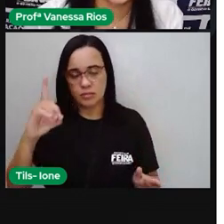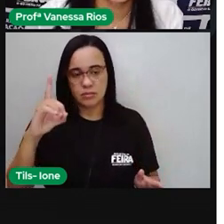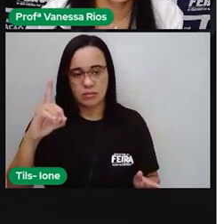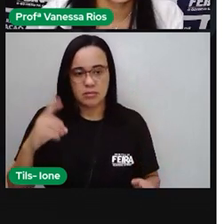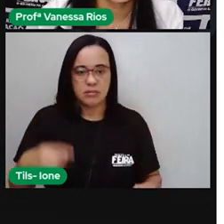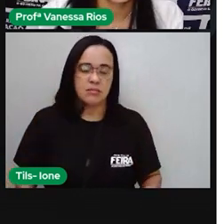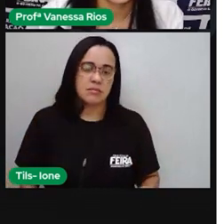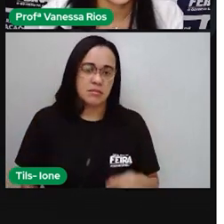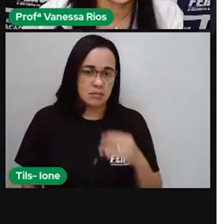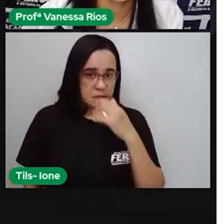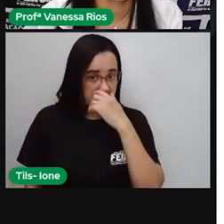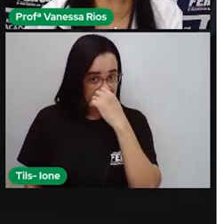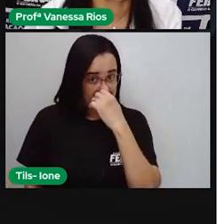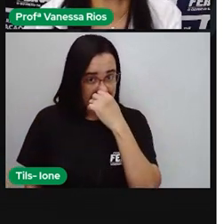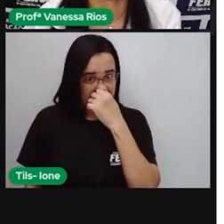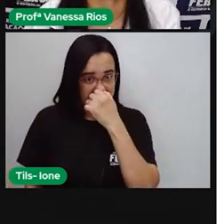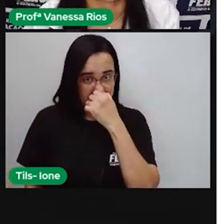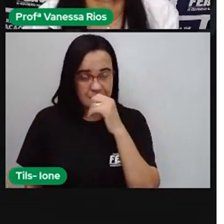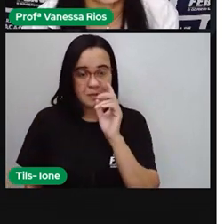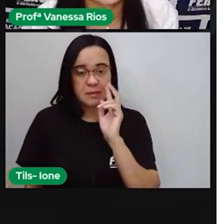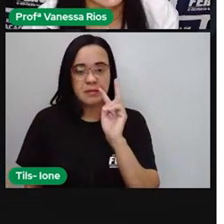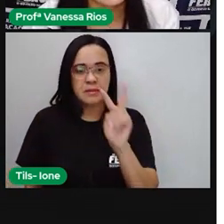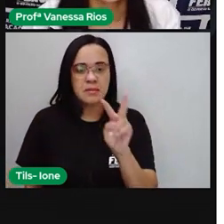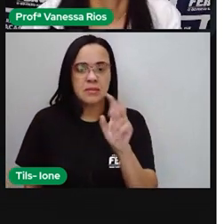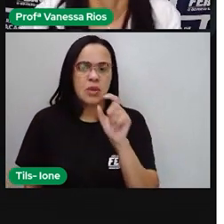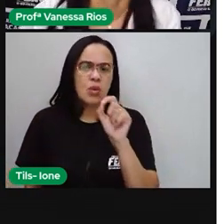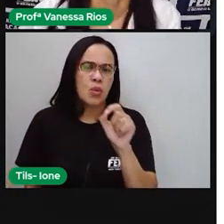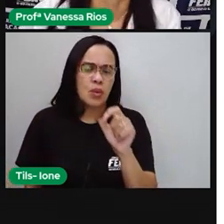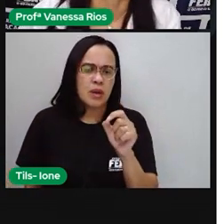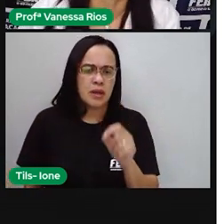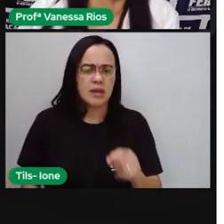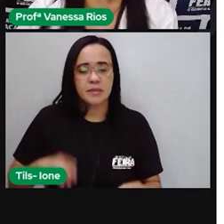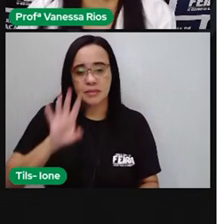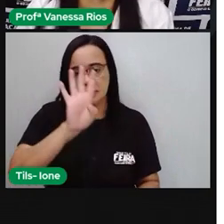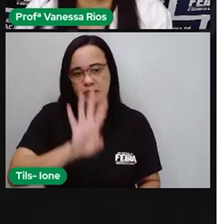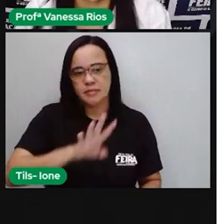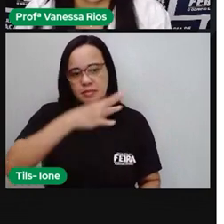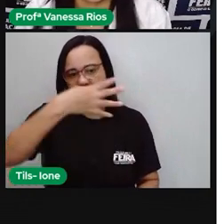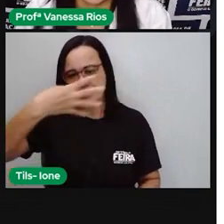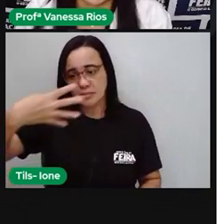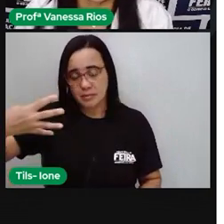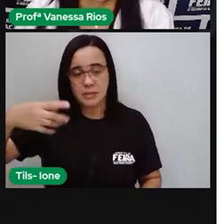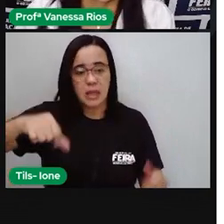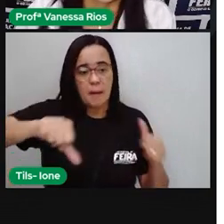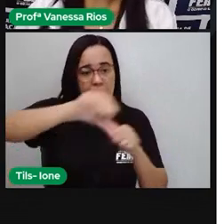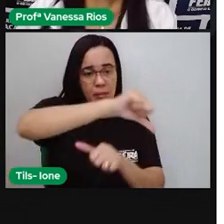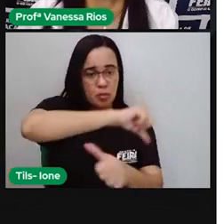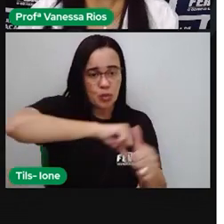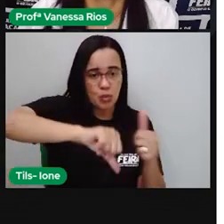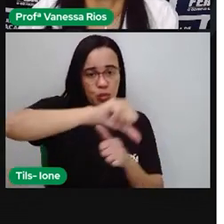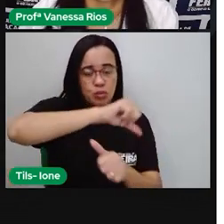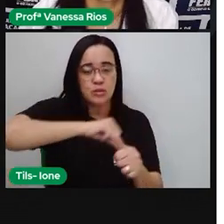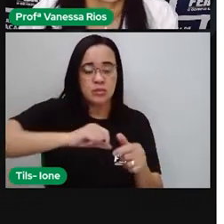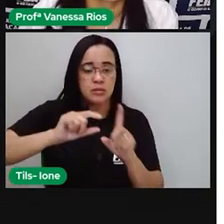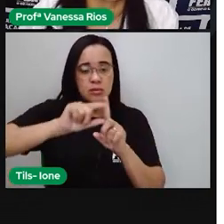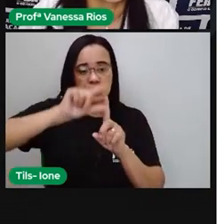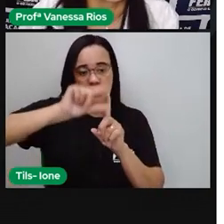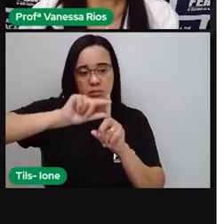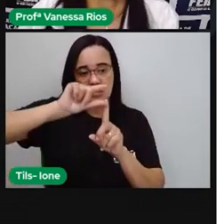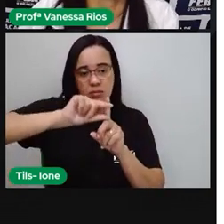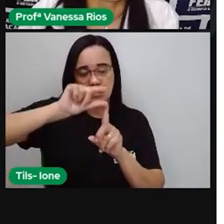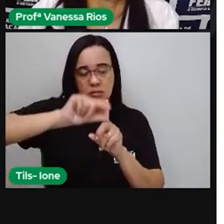vamos lá. Nós temos aí uma tabela com variações de temperatura utilizando os números